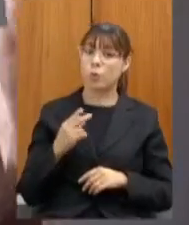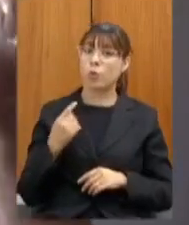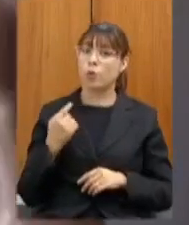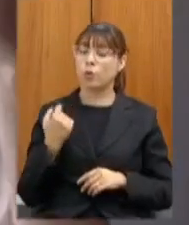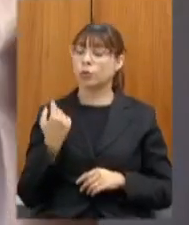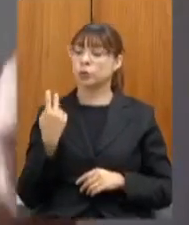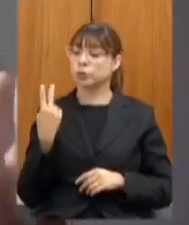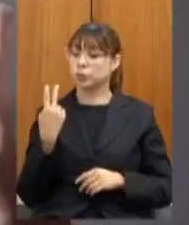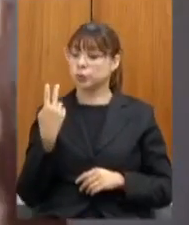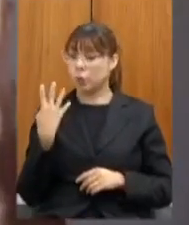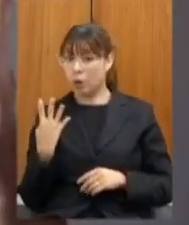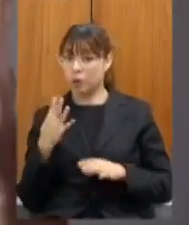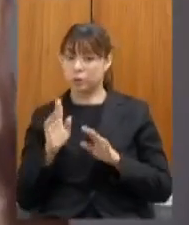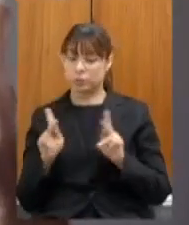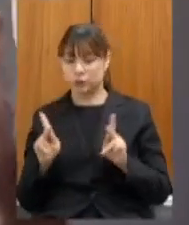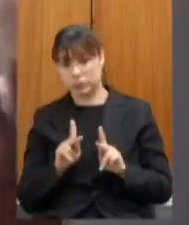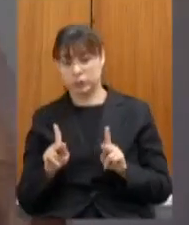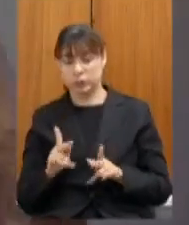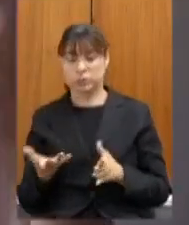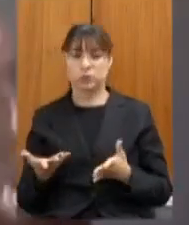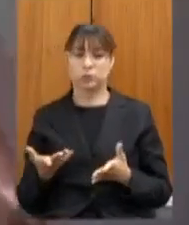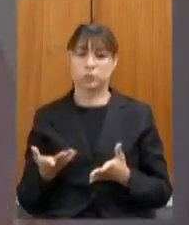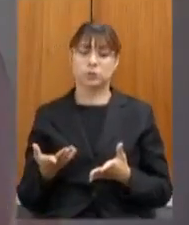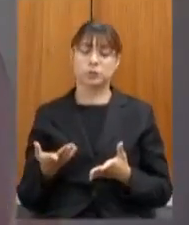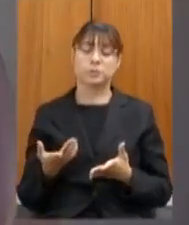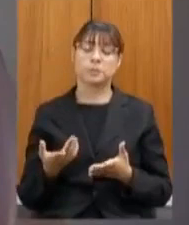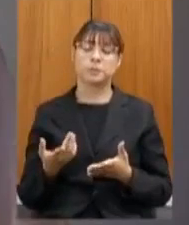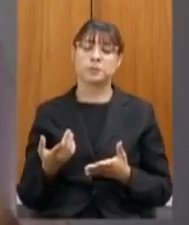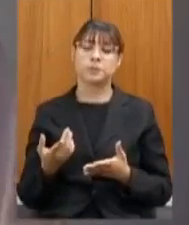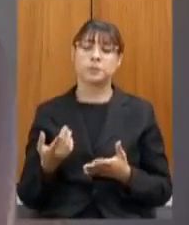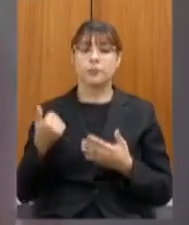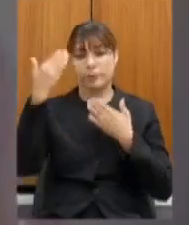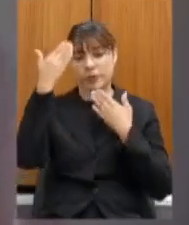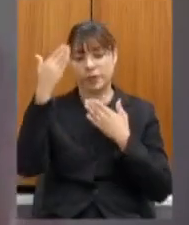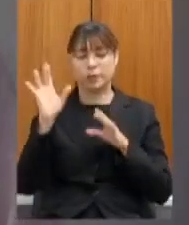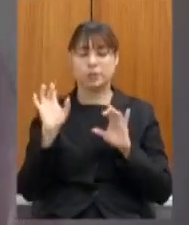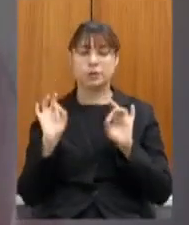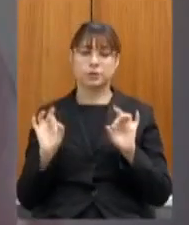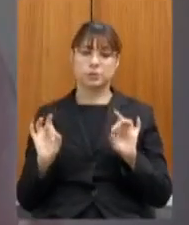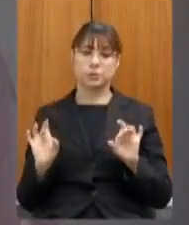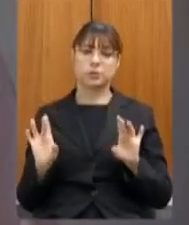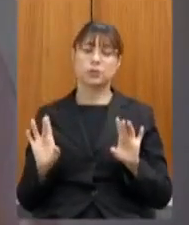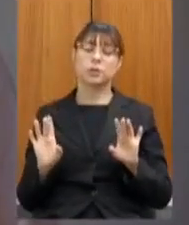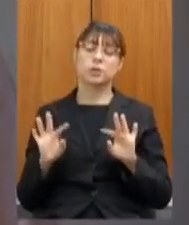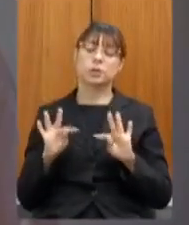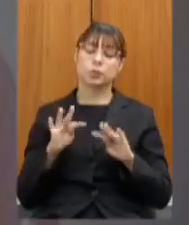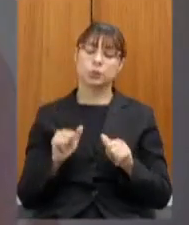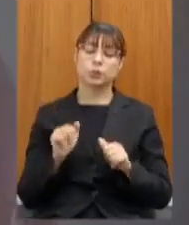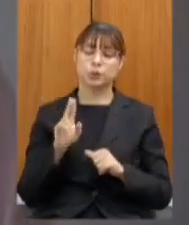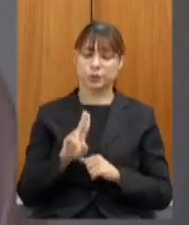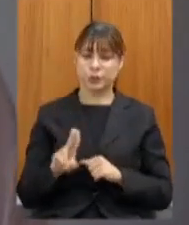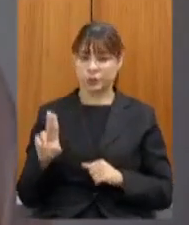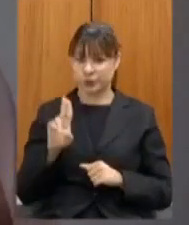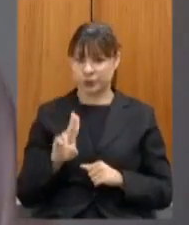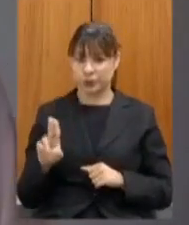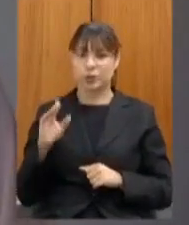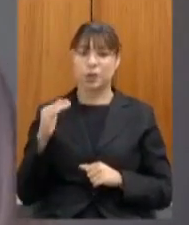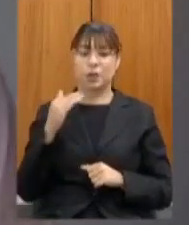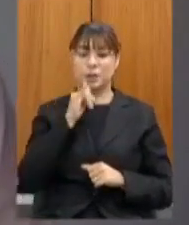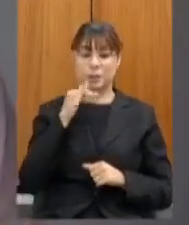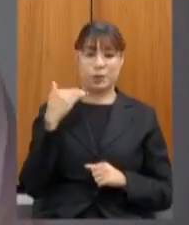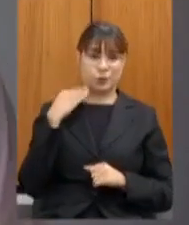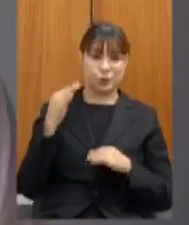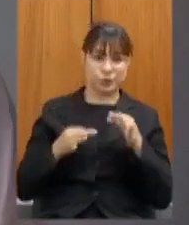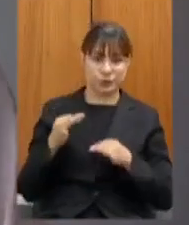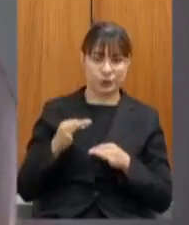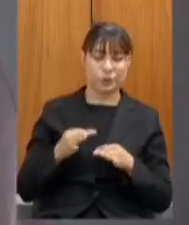relacionado a uma universidade específica e aqui faço um agradecimento bastante especial às universidades de Juiz de Fora a